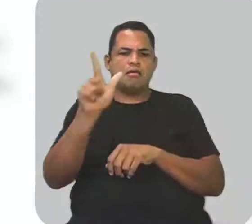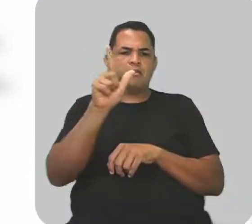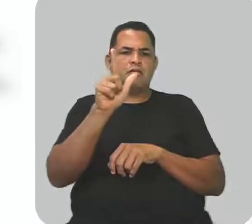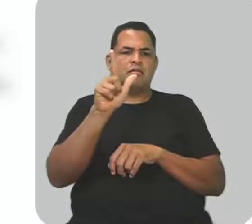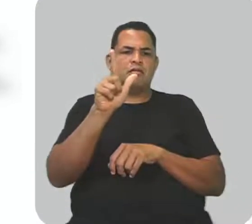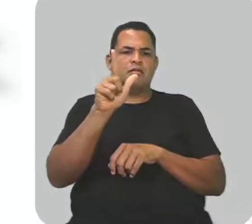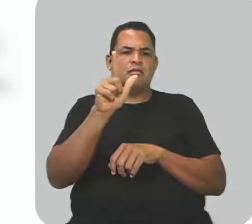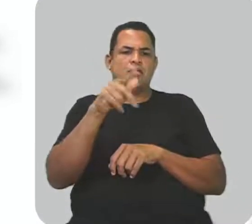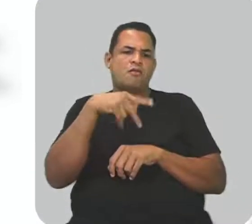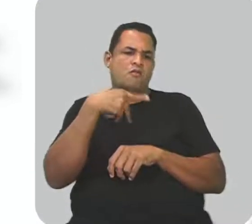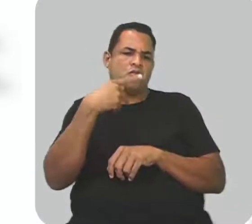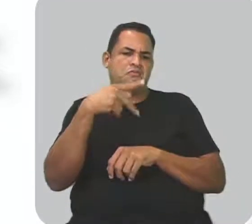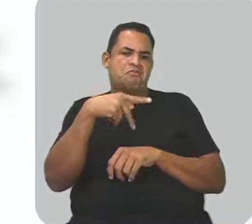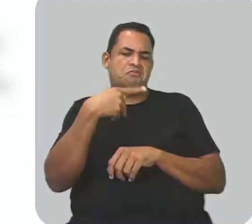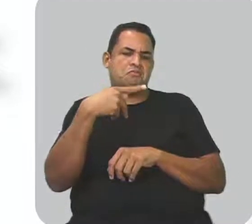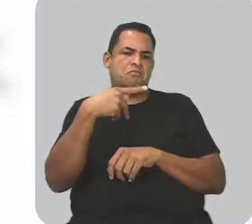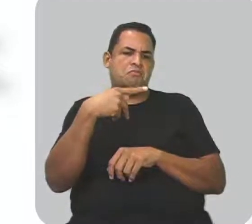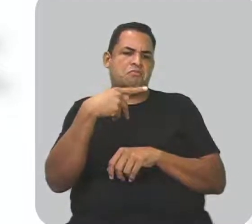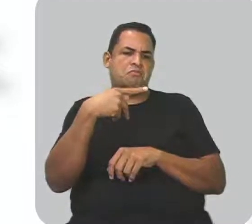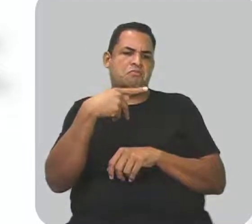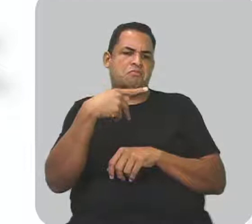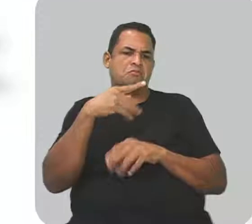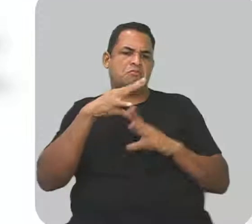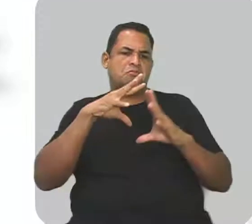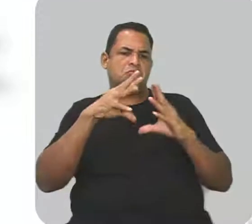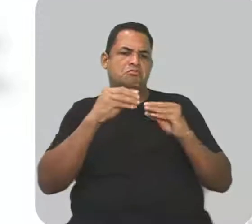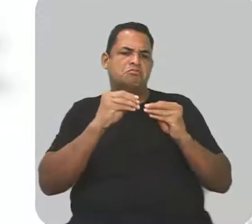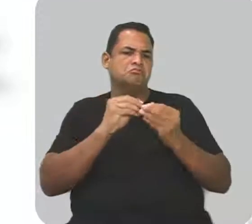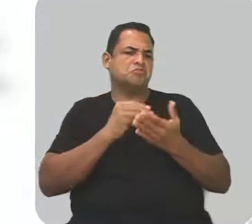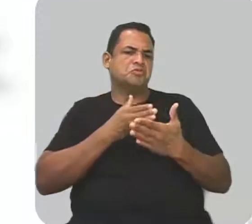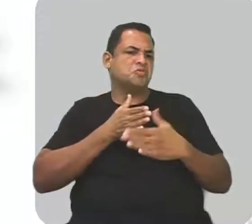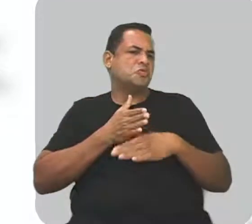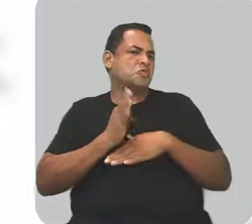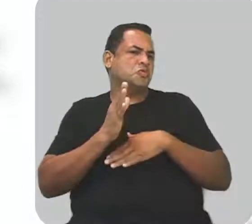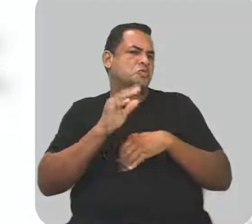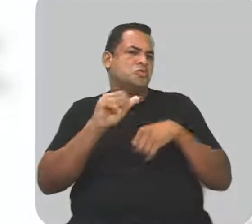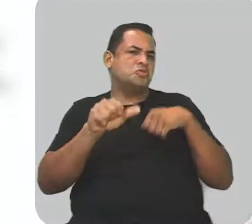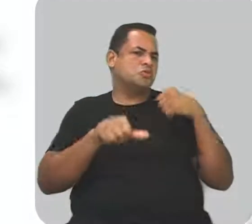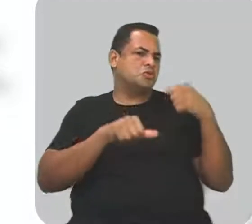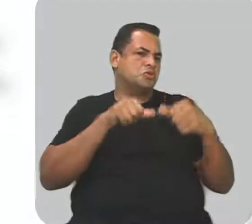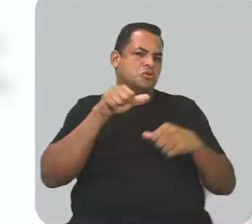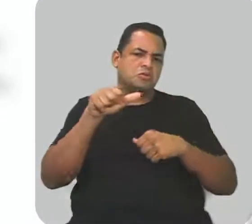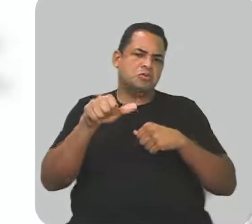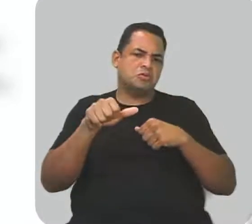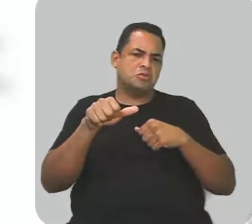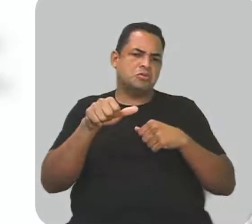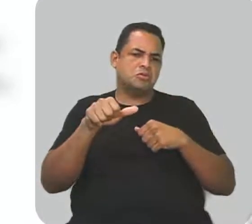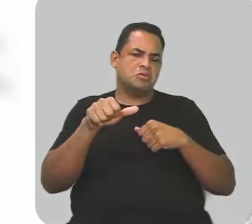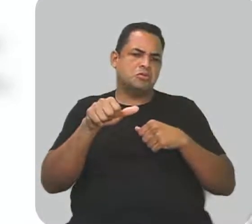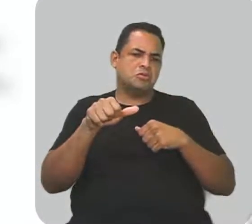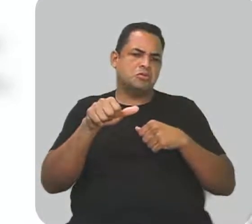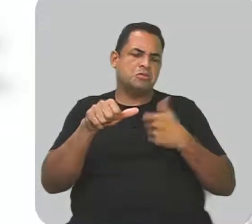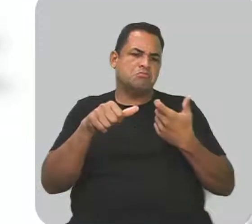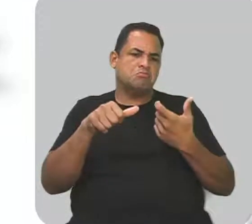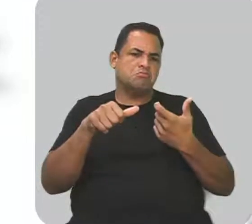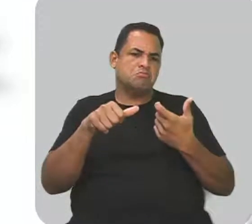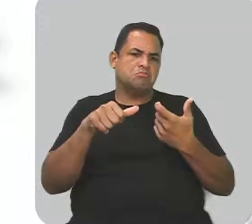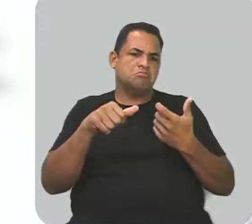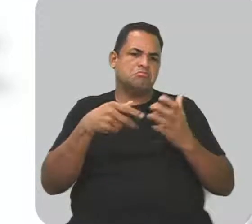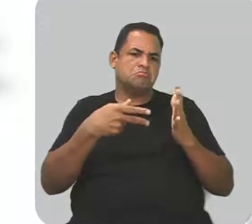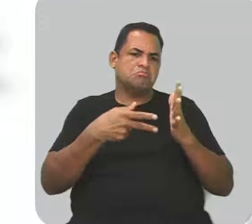eu digo, né? Se eu tivesse tudo passa, tudo muda. Eu digo que está num